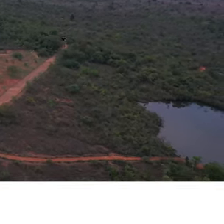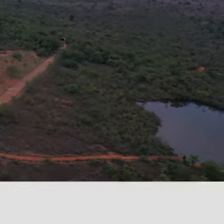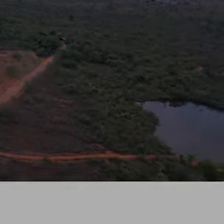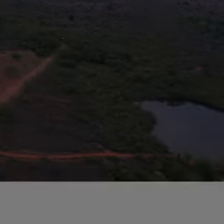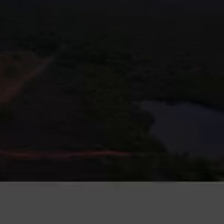Biodiversidade. Legenda